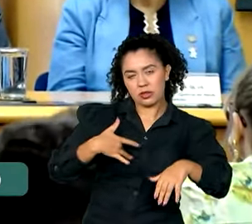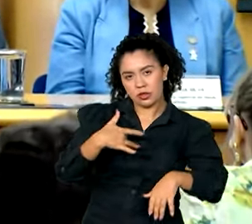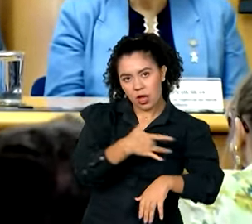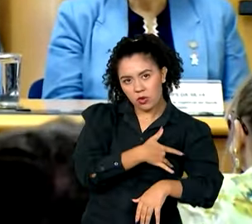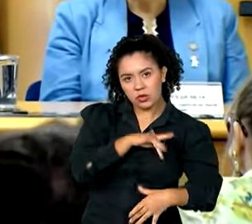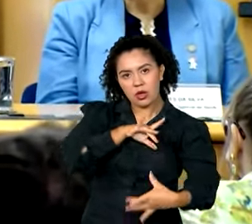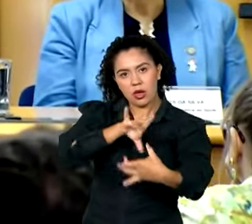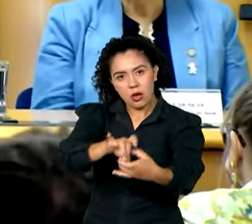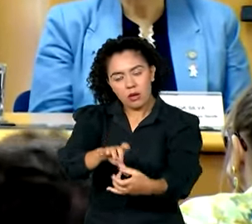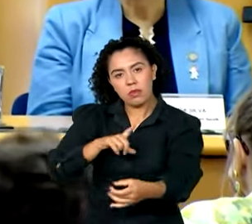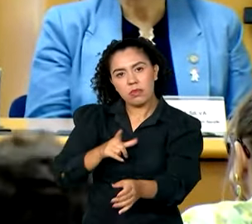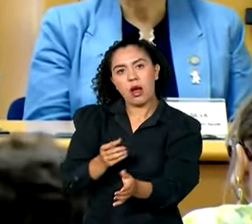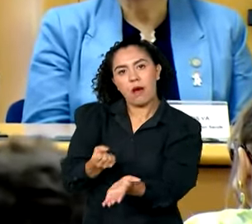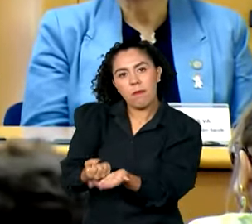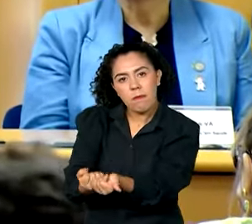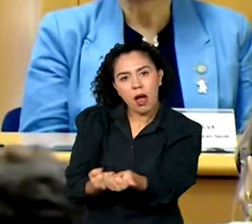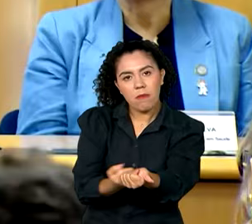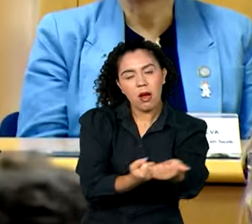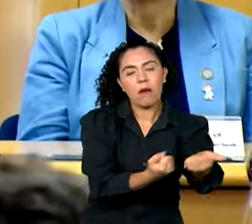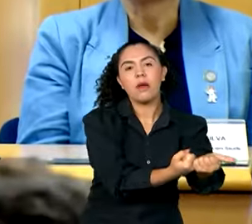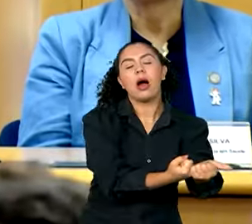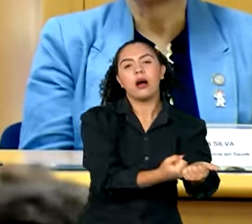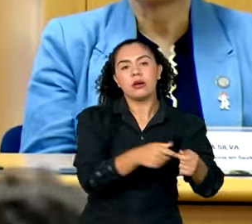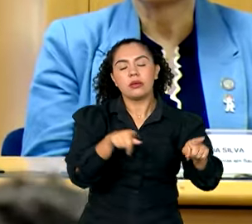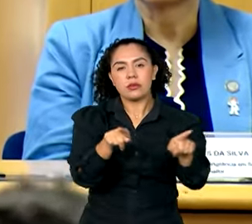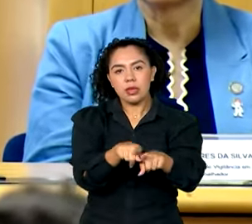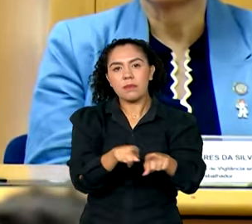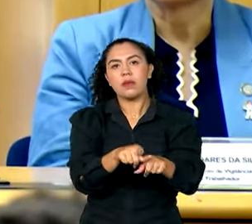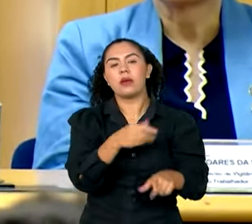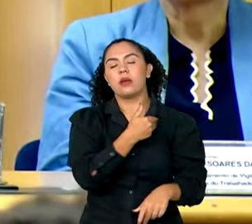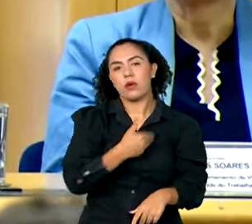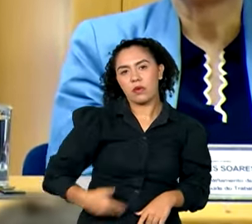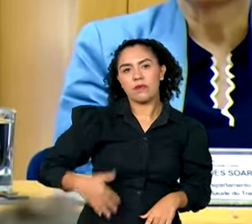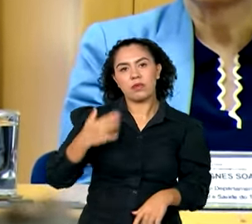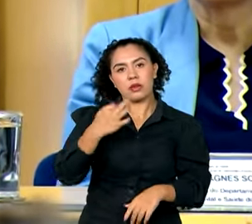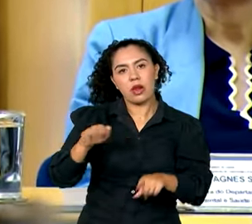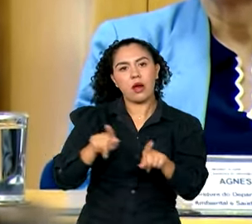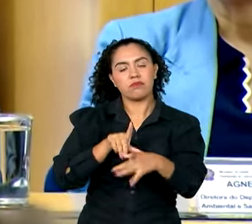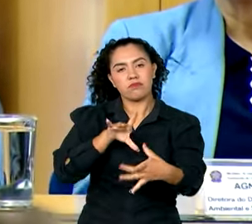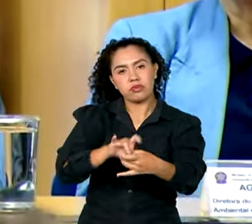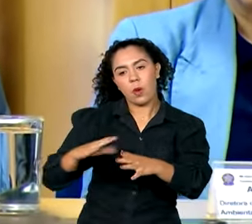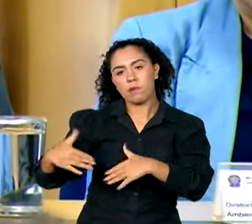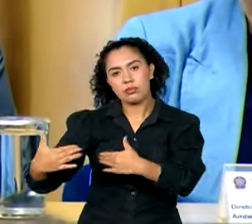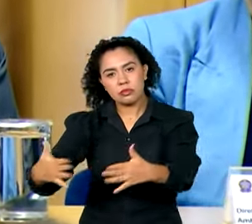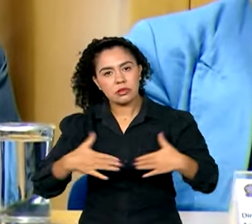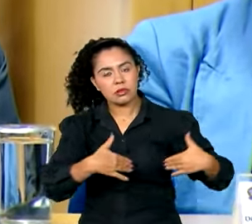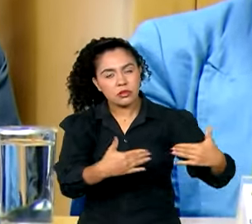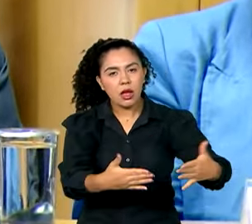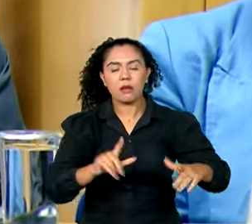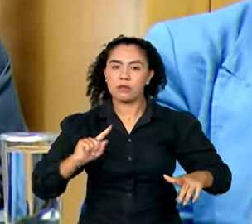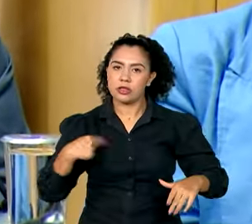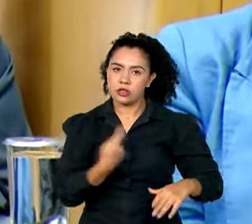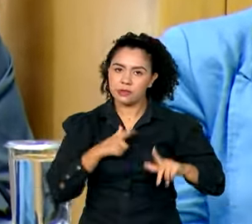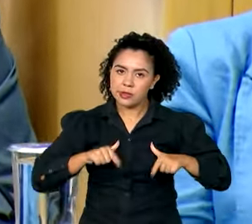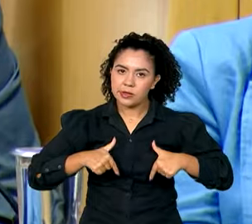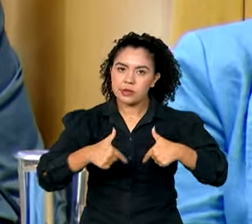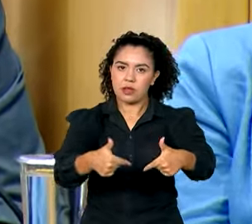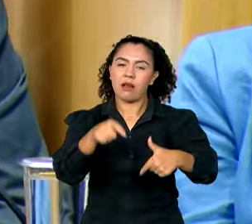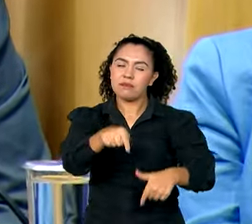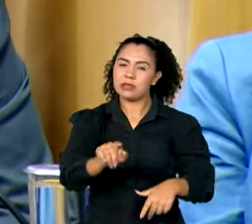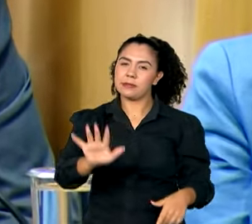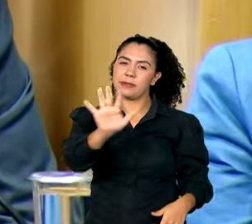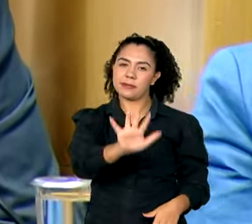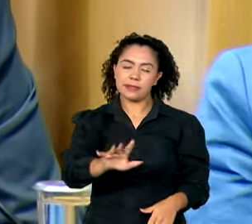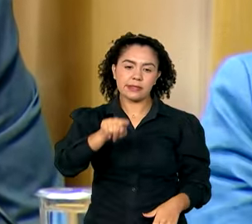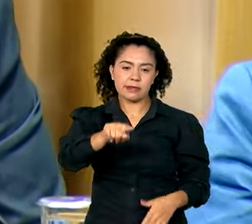mas também de uma coordenação por parte do governo federal em ações interministeriais para a gente enfrentar essa situação que está colocada